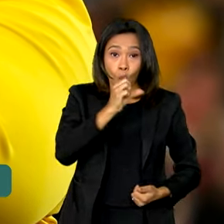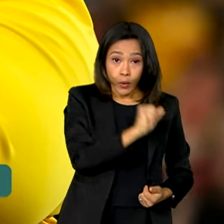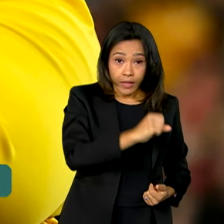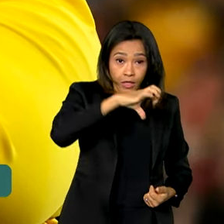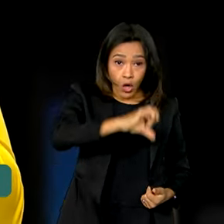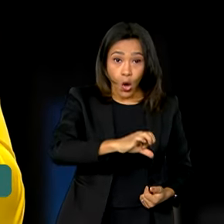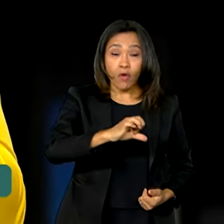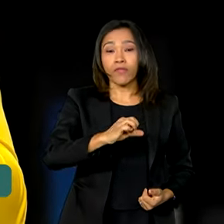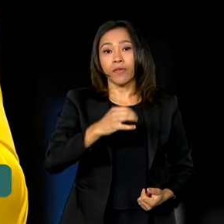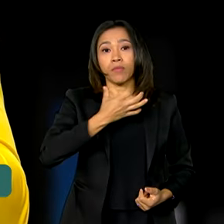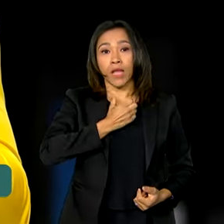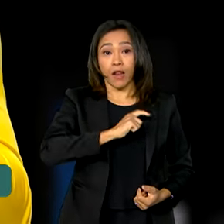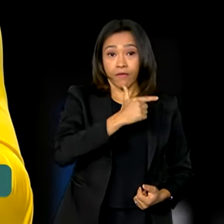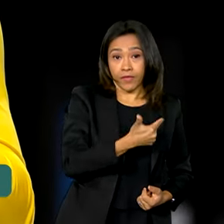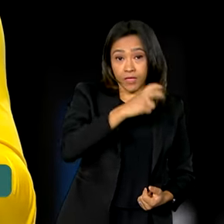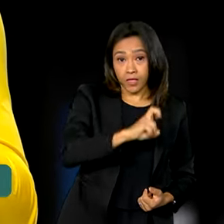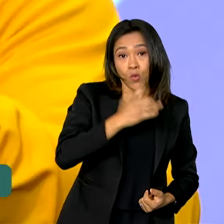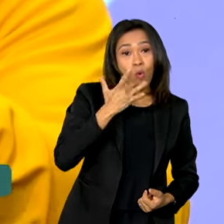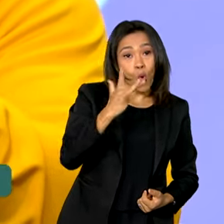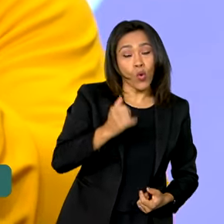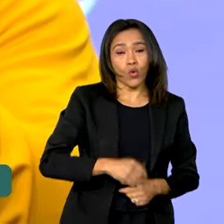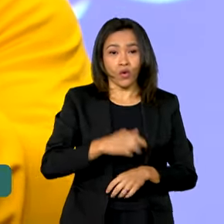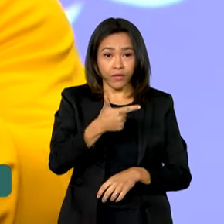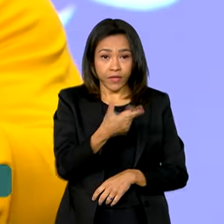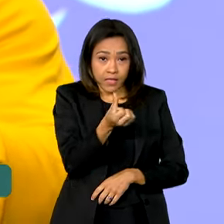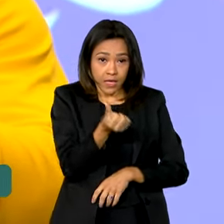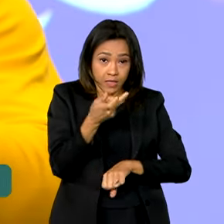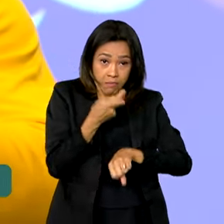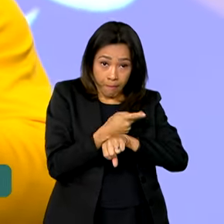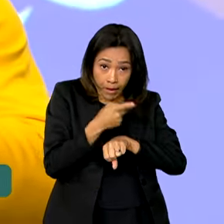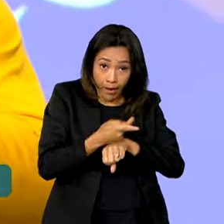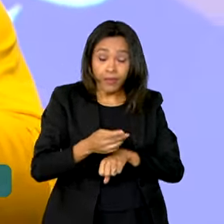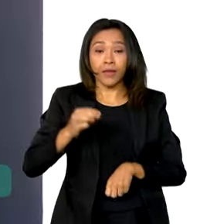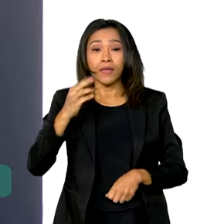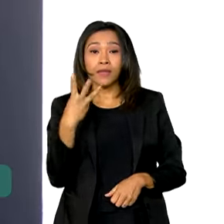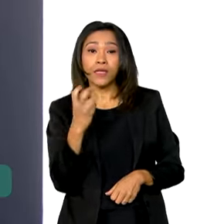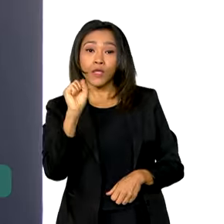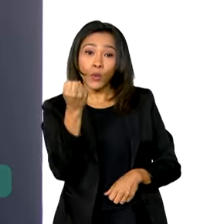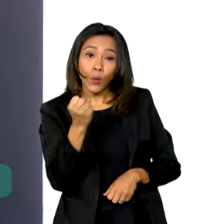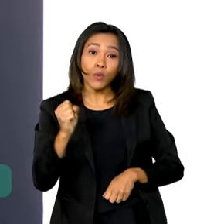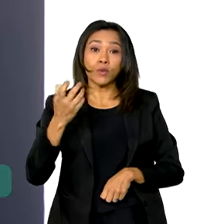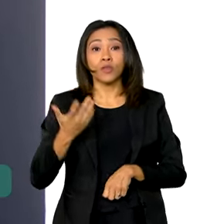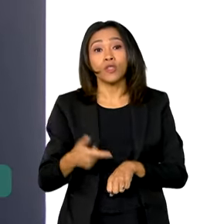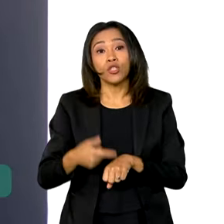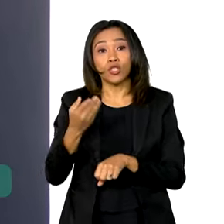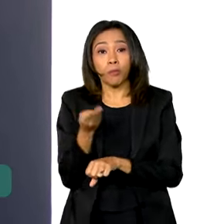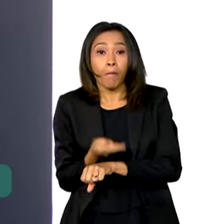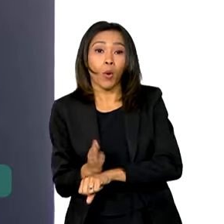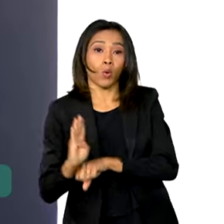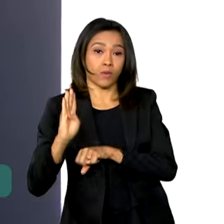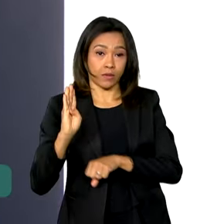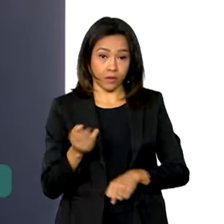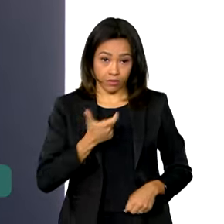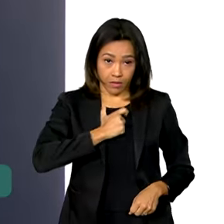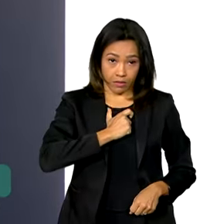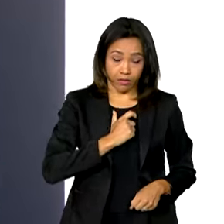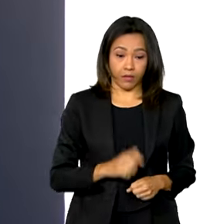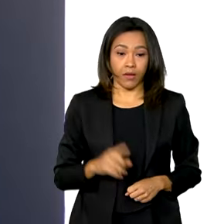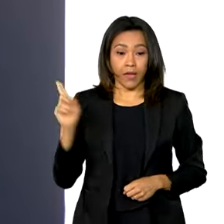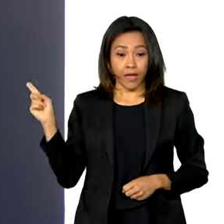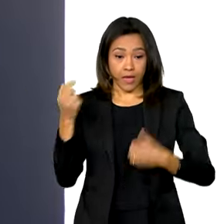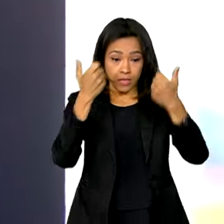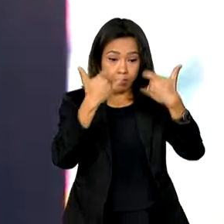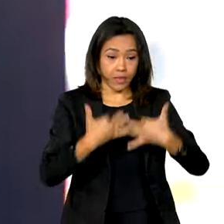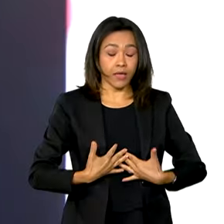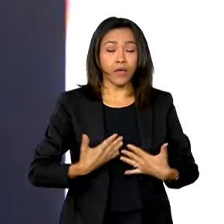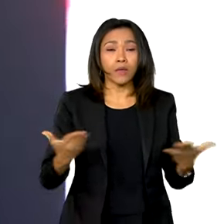25 ouros, 26 pratas e 38 bronzes. Presidente Lula, esse momento é um momento muito especial para